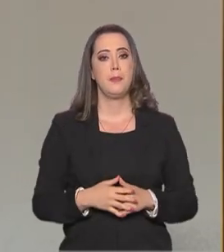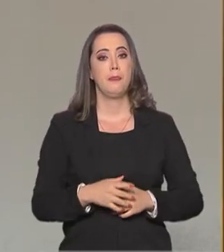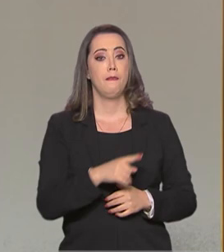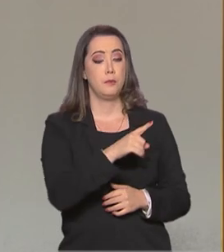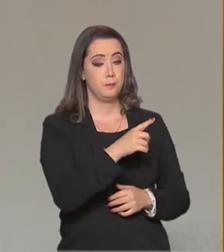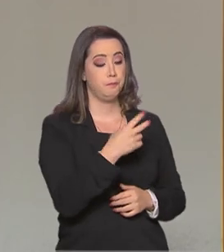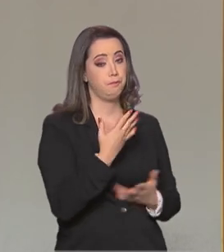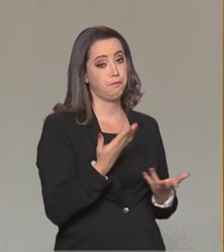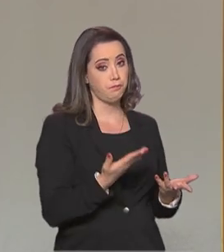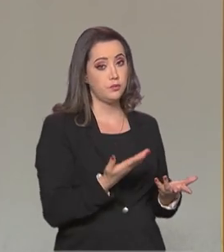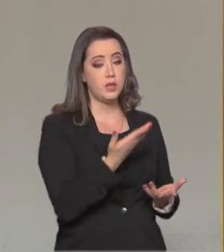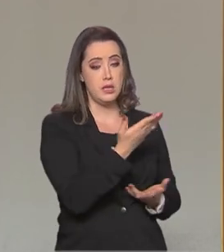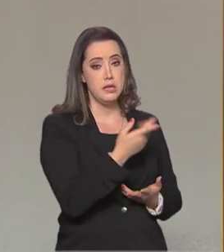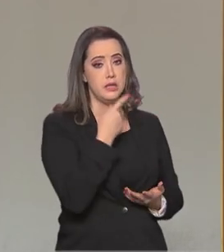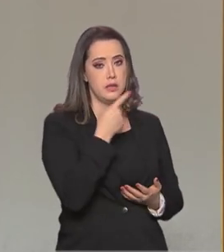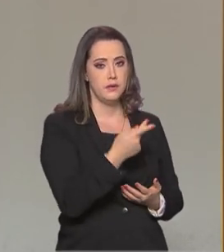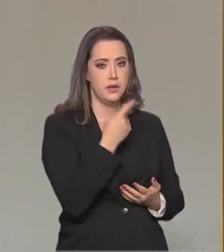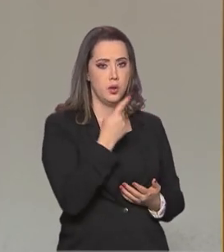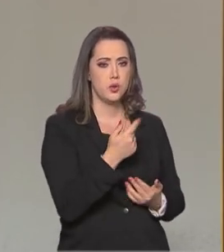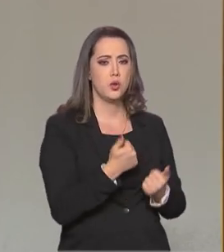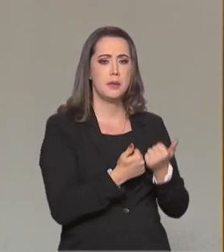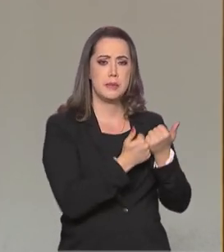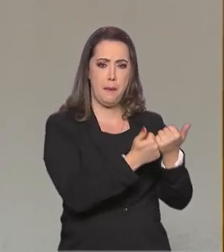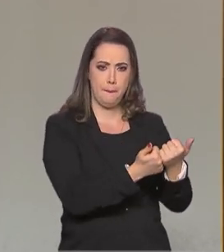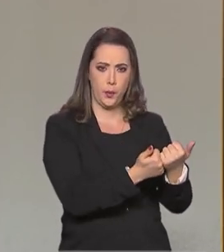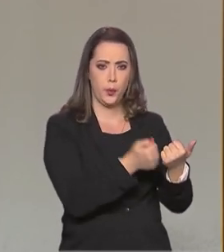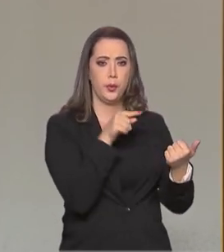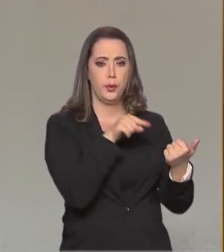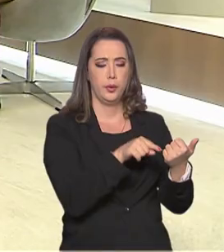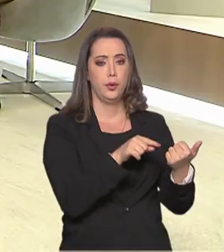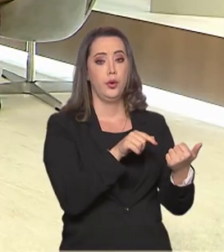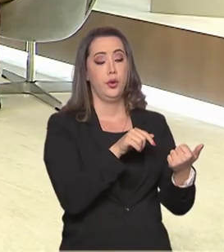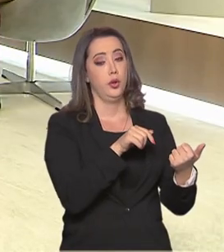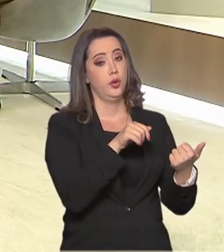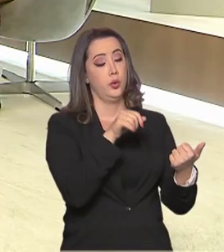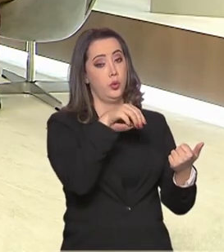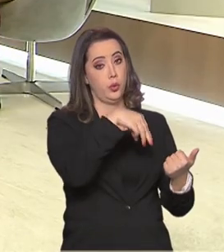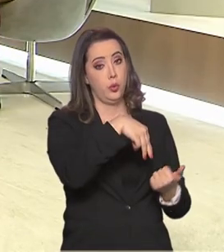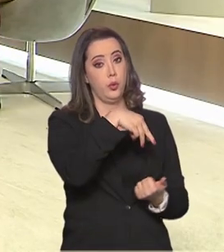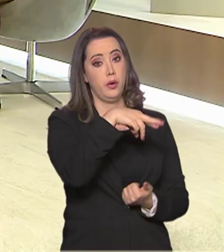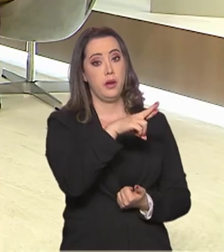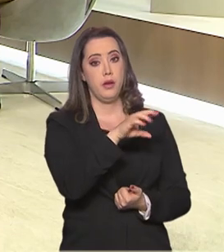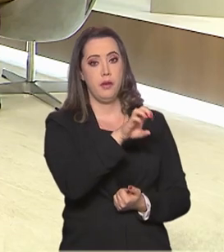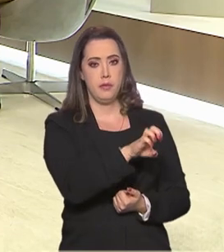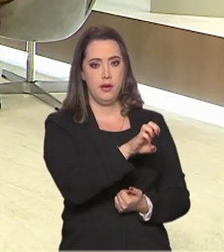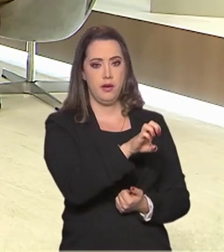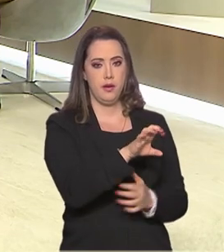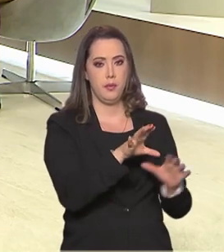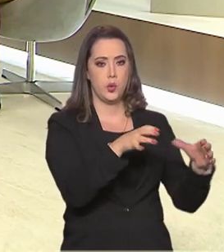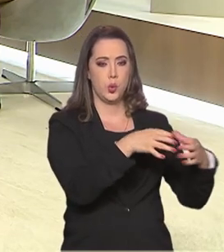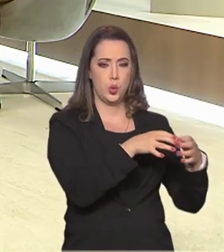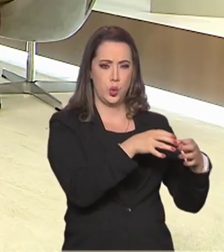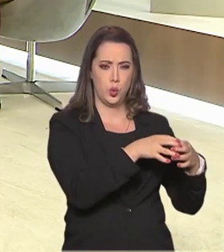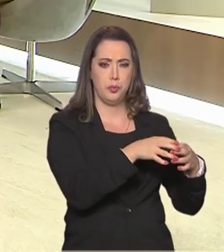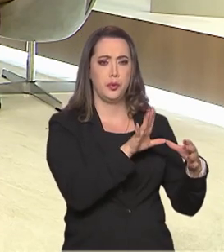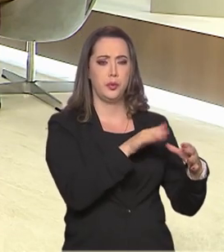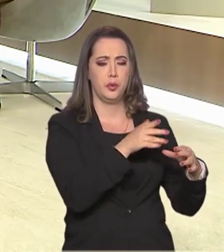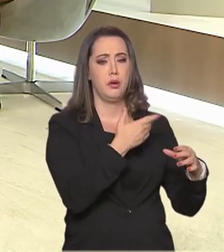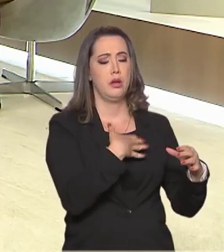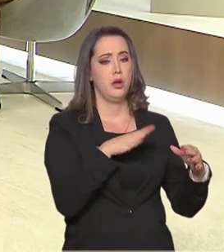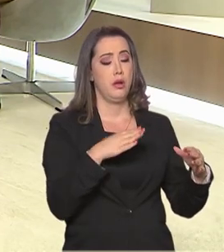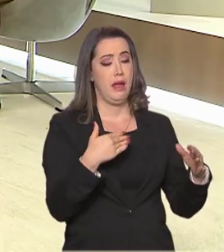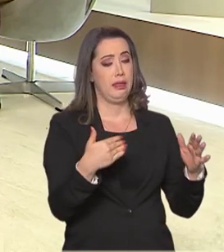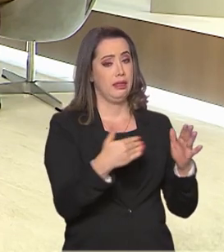Itamaraty para as comissões técnicas e as delegações do Brasil até chegar à